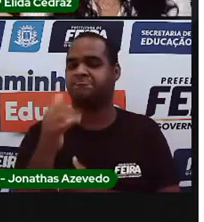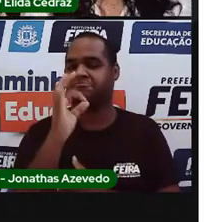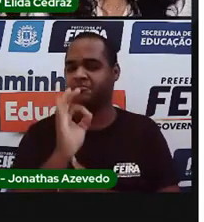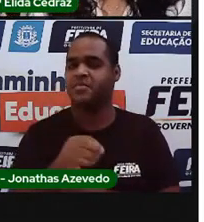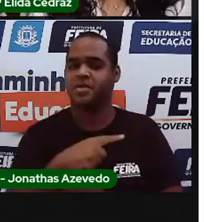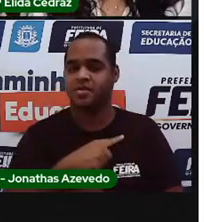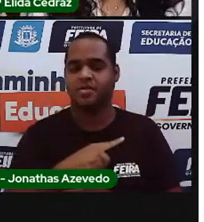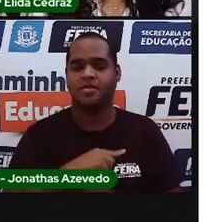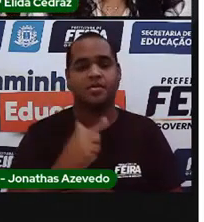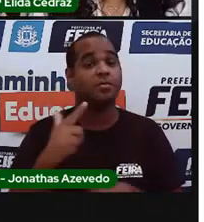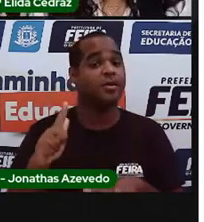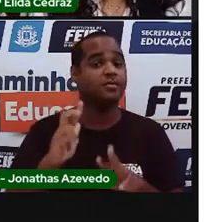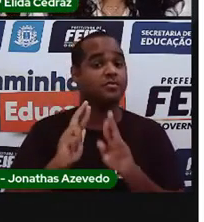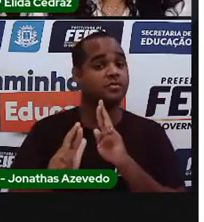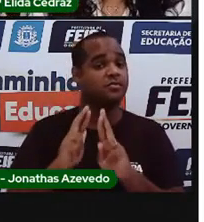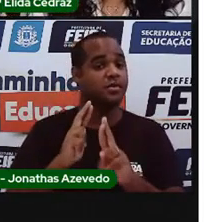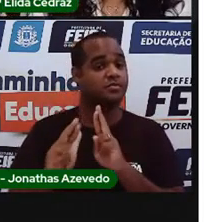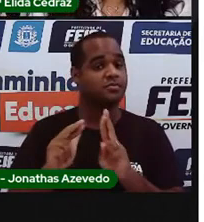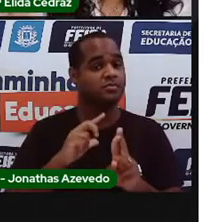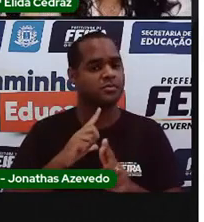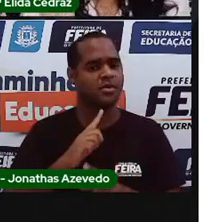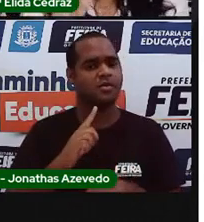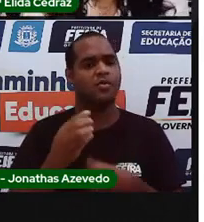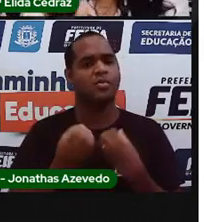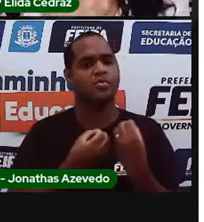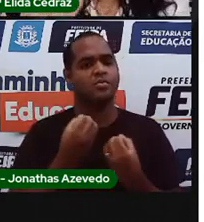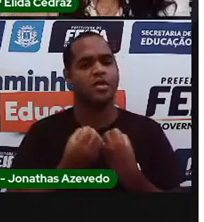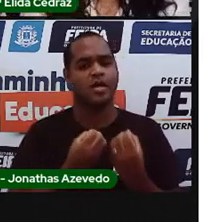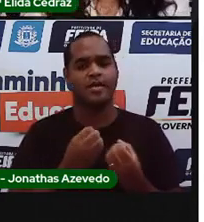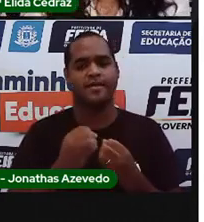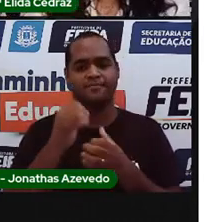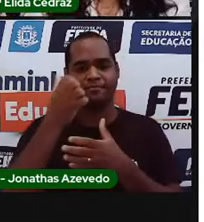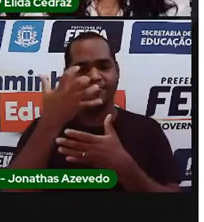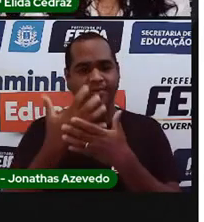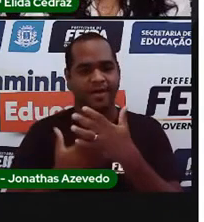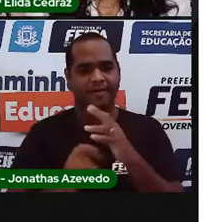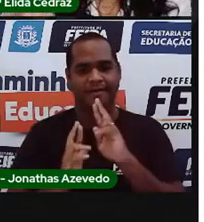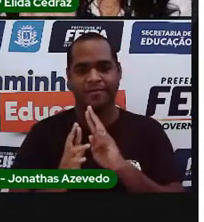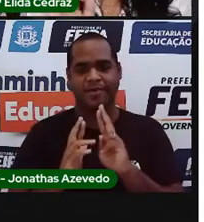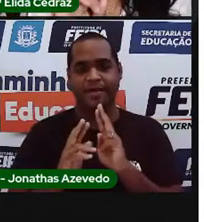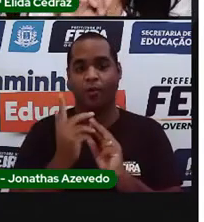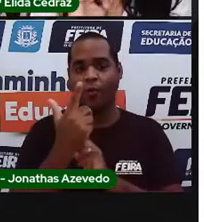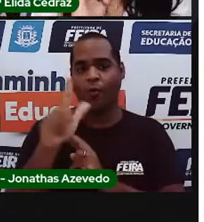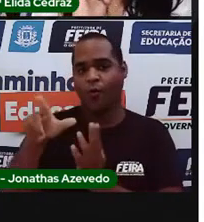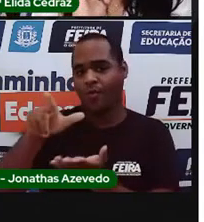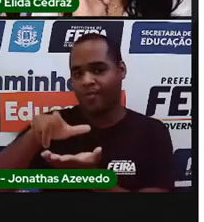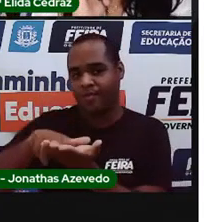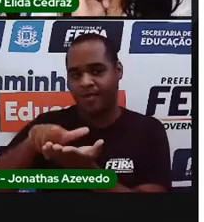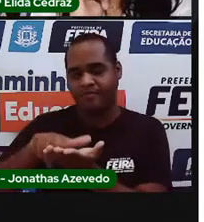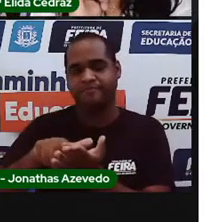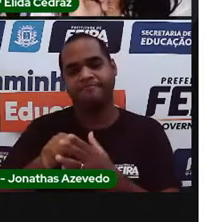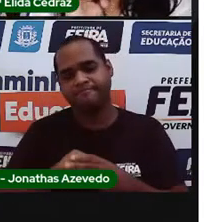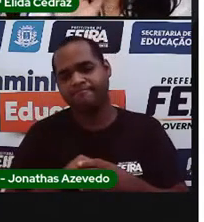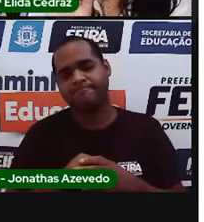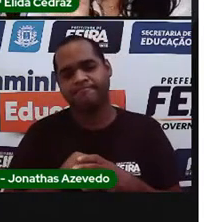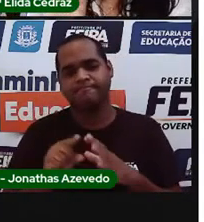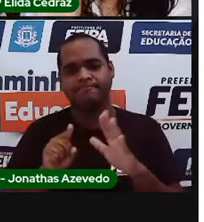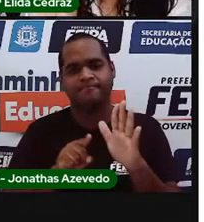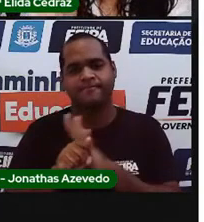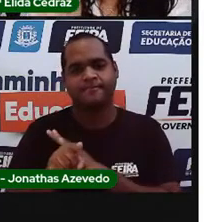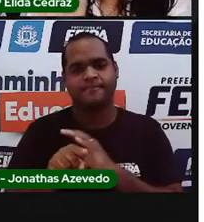E depois você vai responder essa atividade que está na próxima folha. E a pergunta é essa,